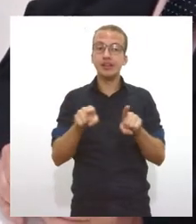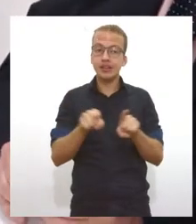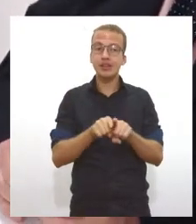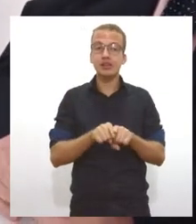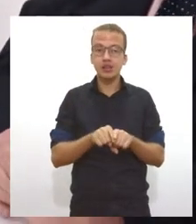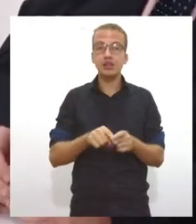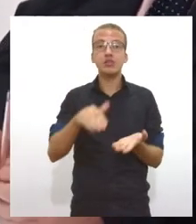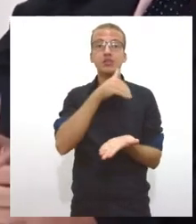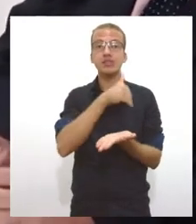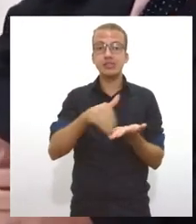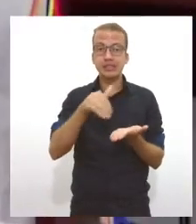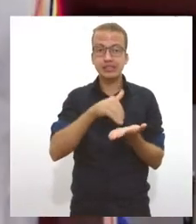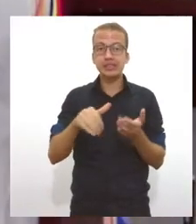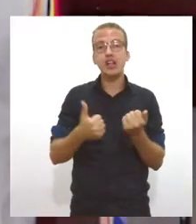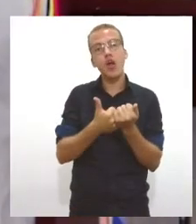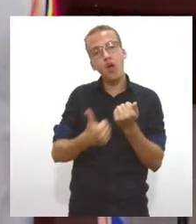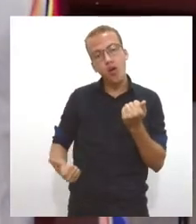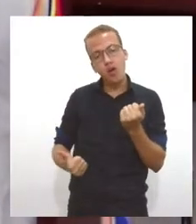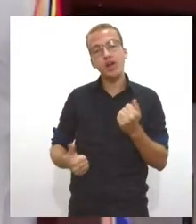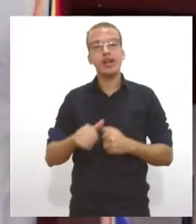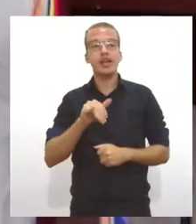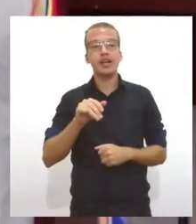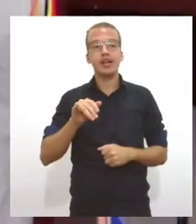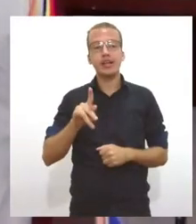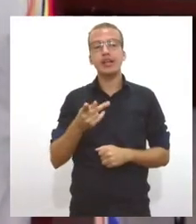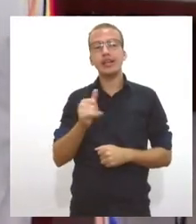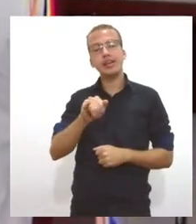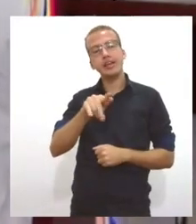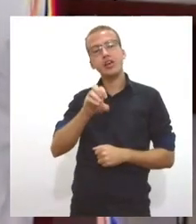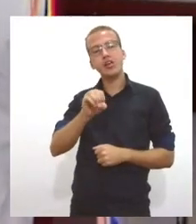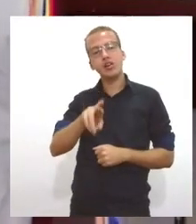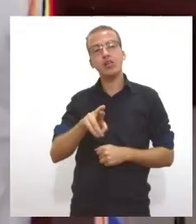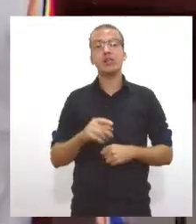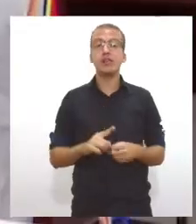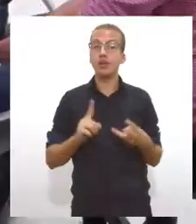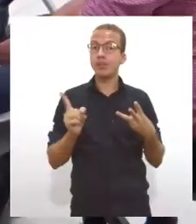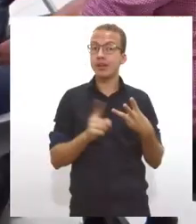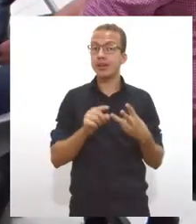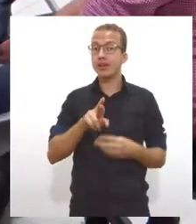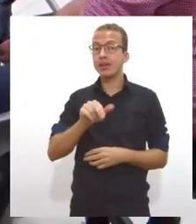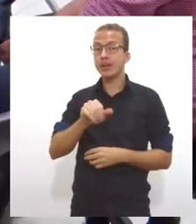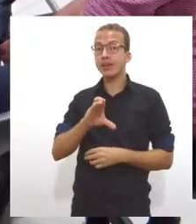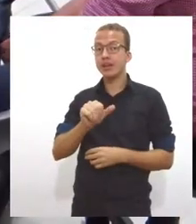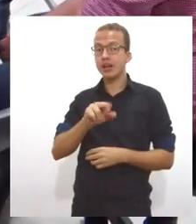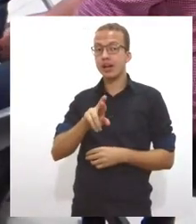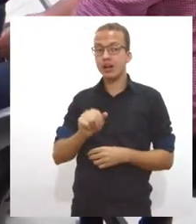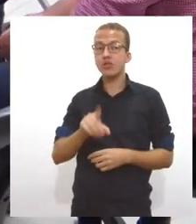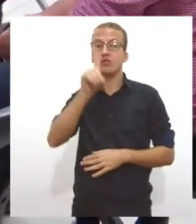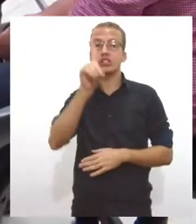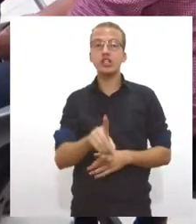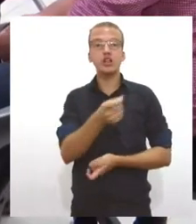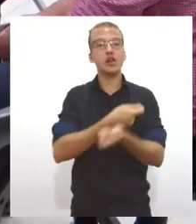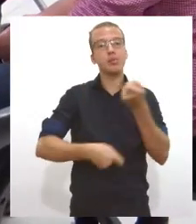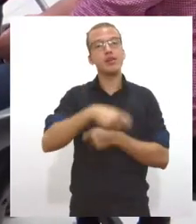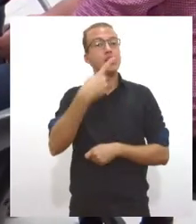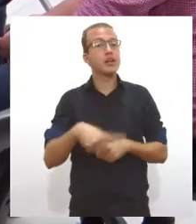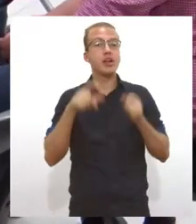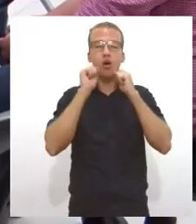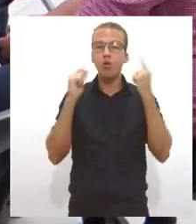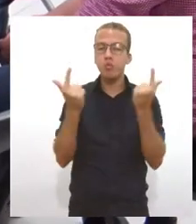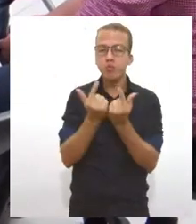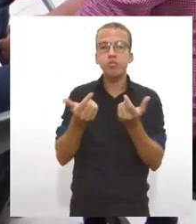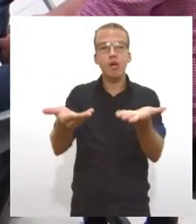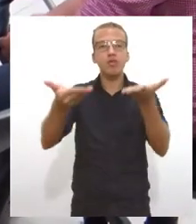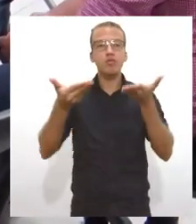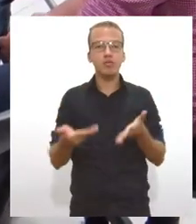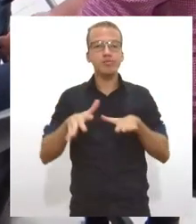mesa diretora Igor Albuquerque e Ricardo Garcês, diretor administrativo da Alese, ouviram os representantes do Movimento Sergipano pela